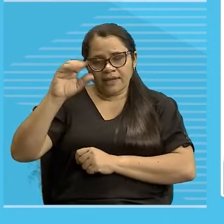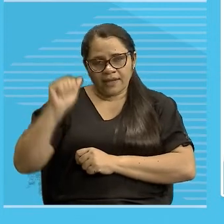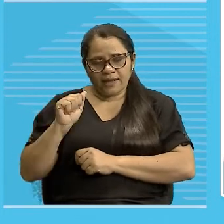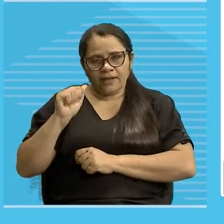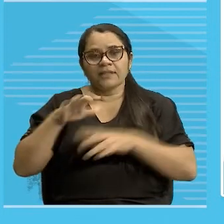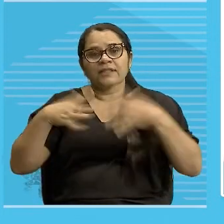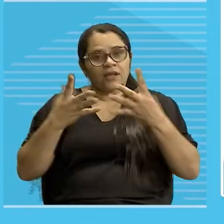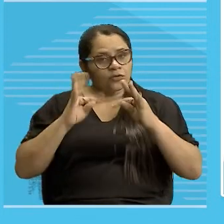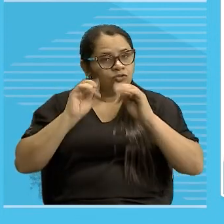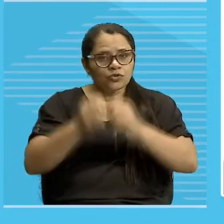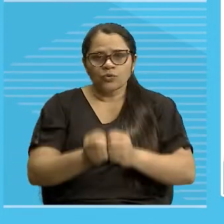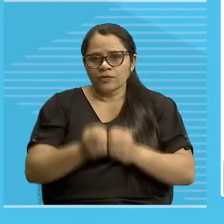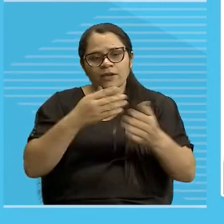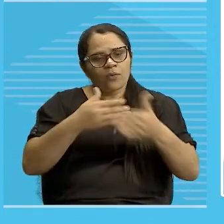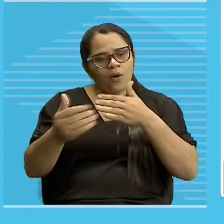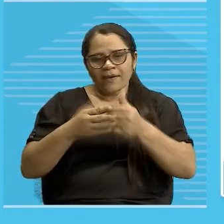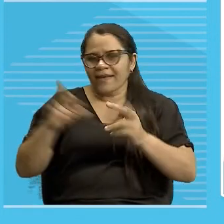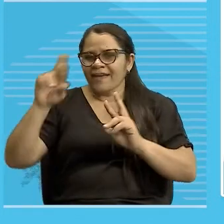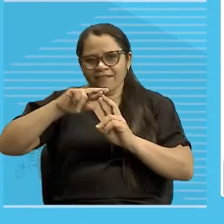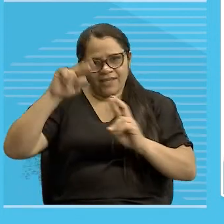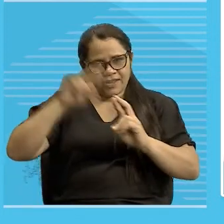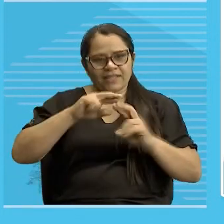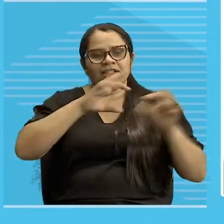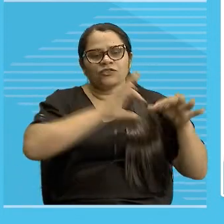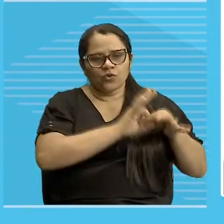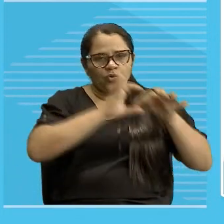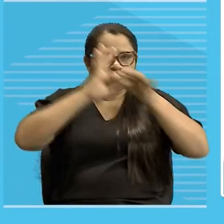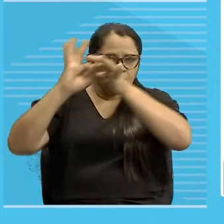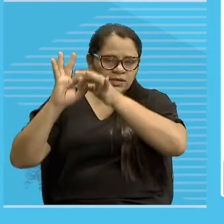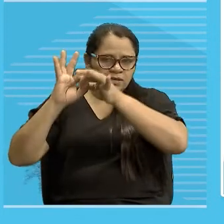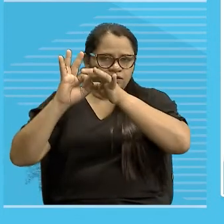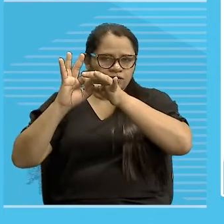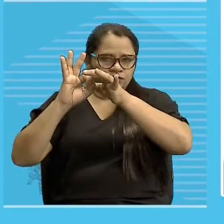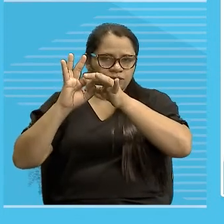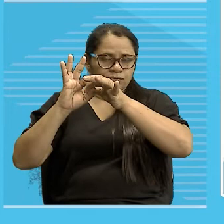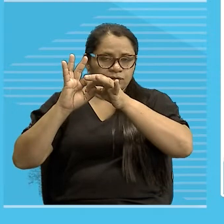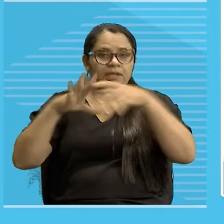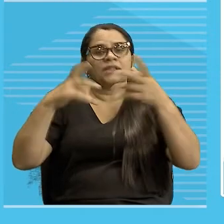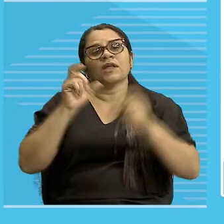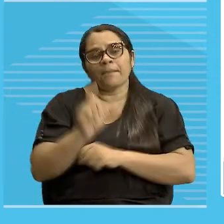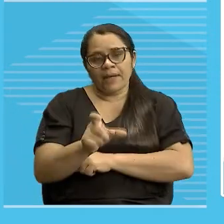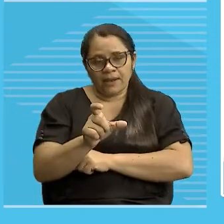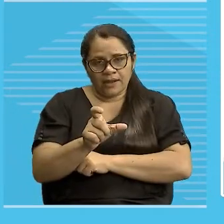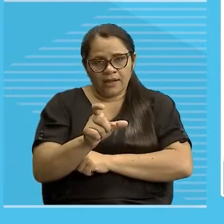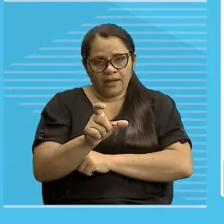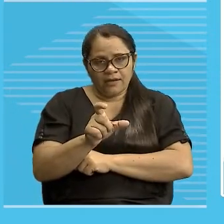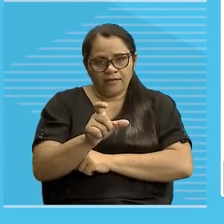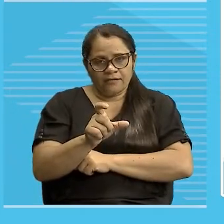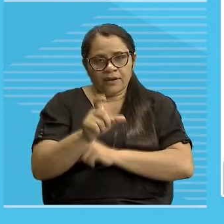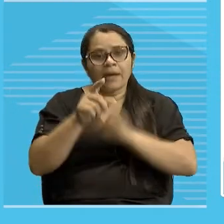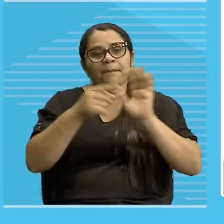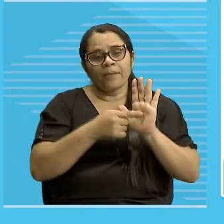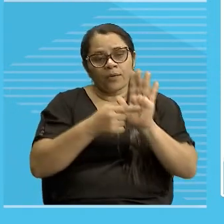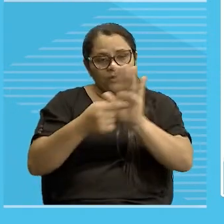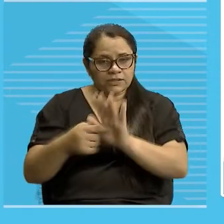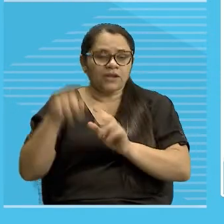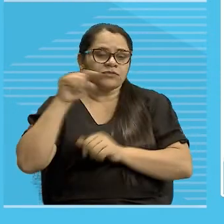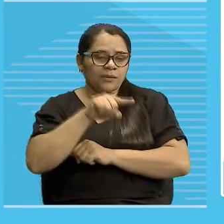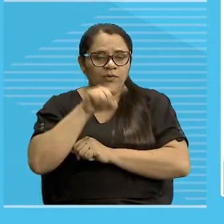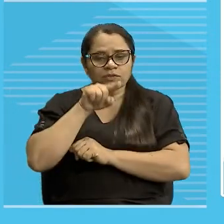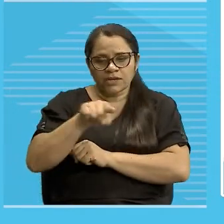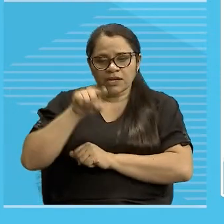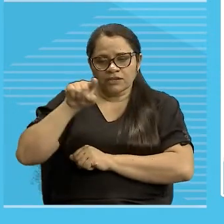toda e qualquer referência que for contextual, cujo elemento pronominal, seja ele um demonstrativo, porque isso não é